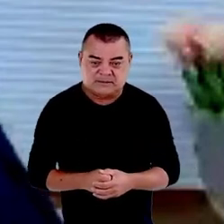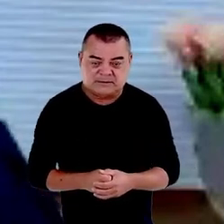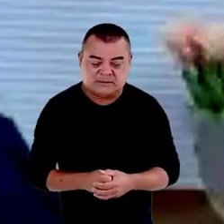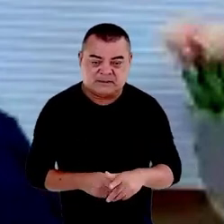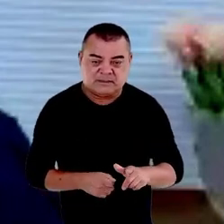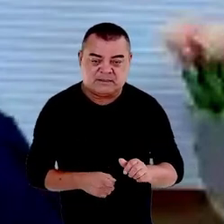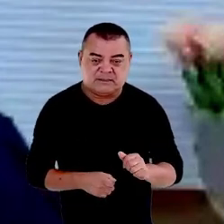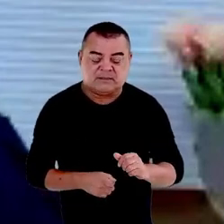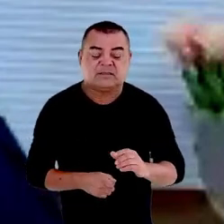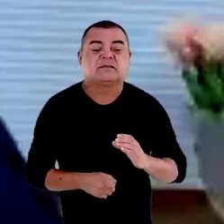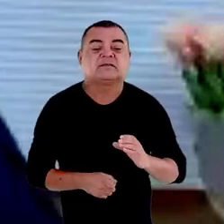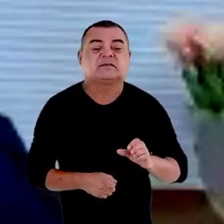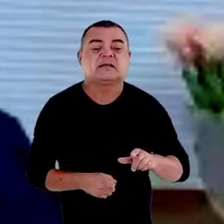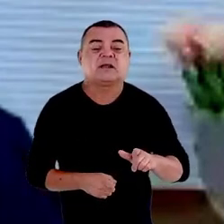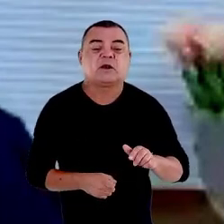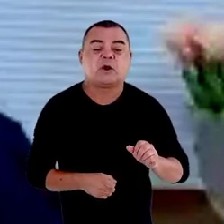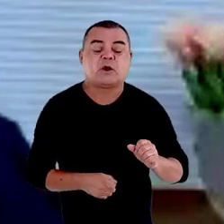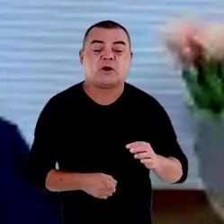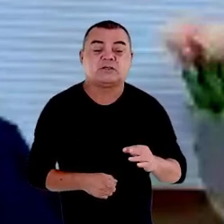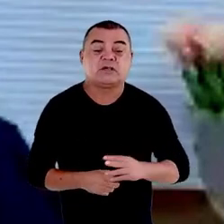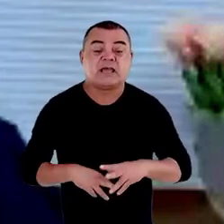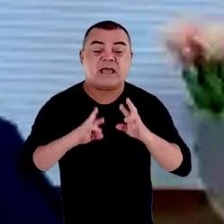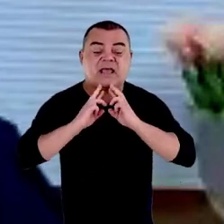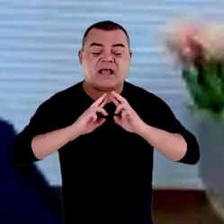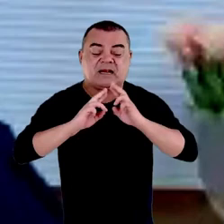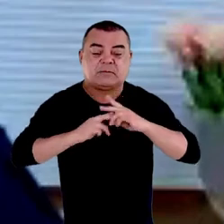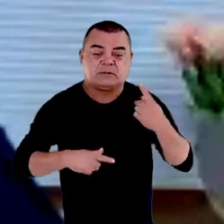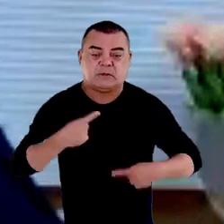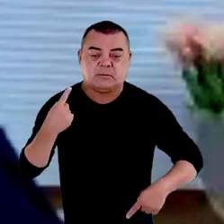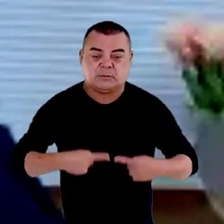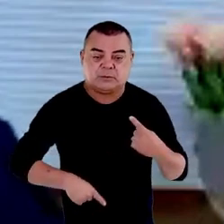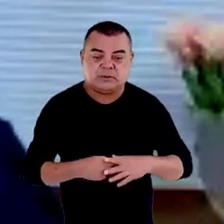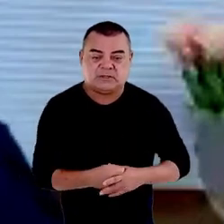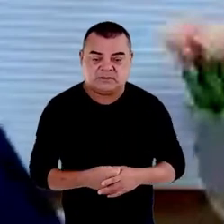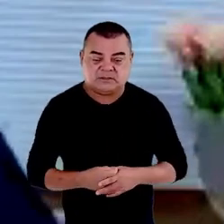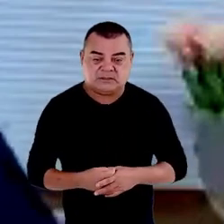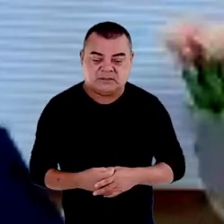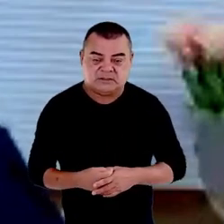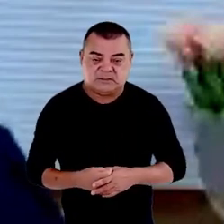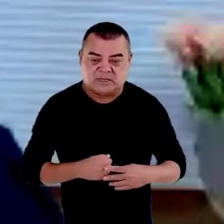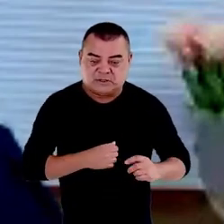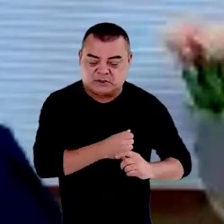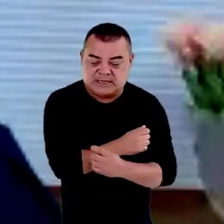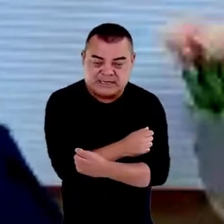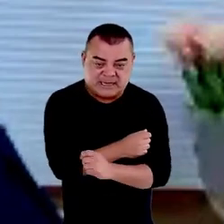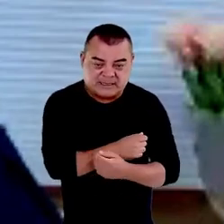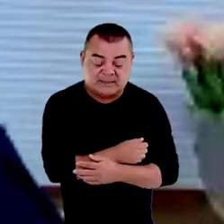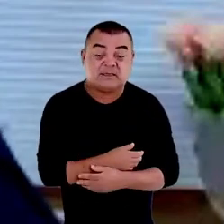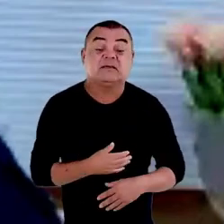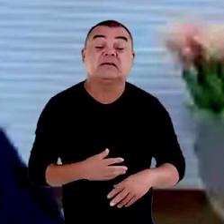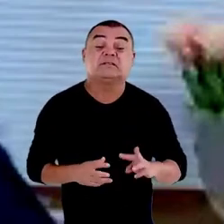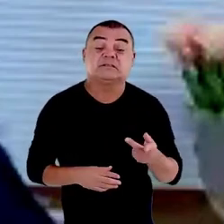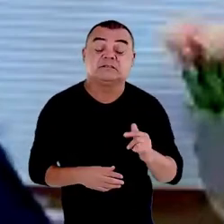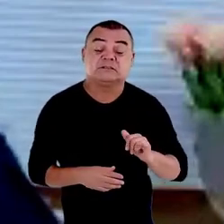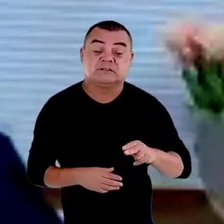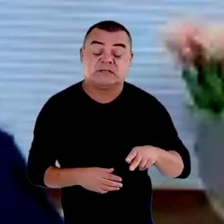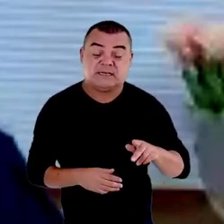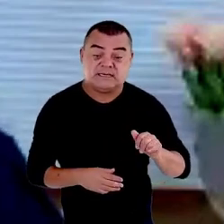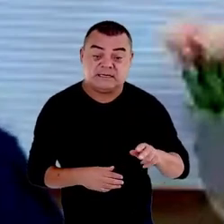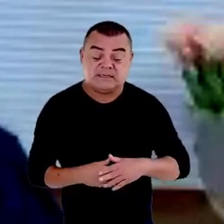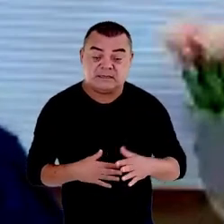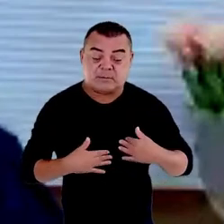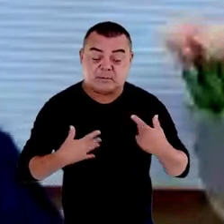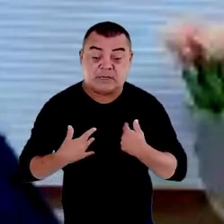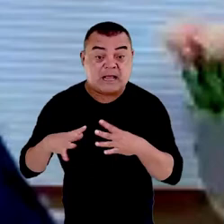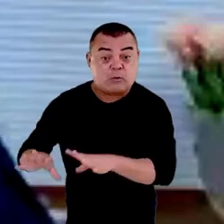Lancelotti que reclama de uma política de engenharia higienista que ao invés de acolher aqueles